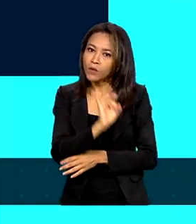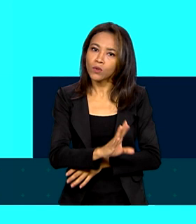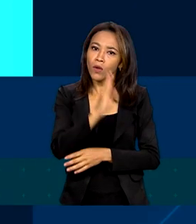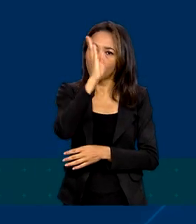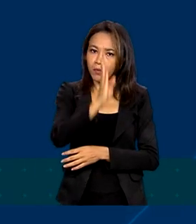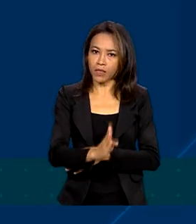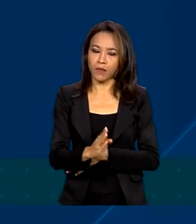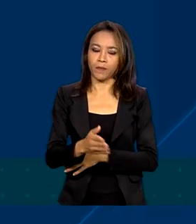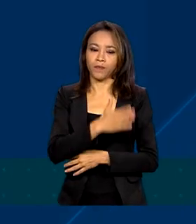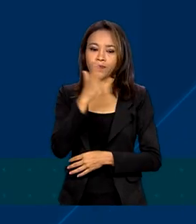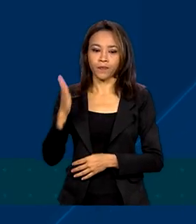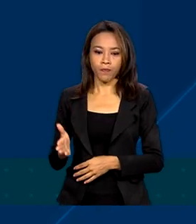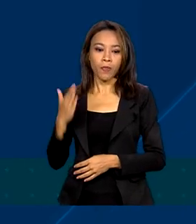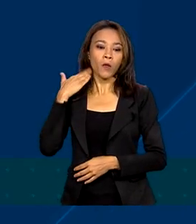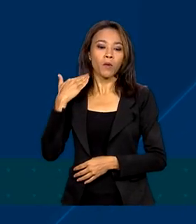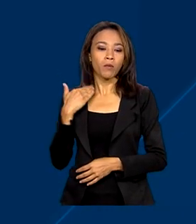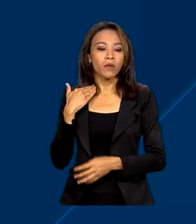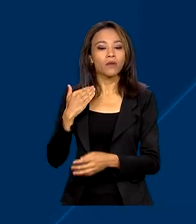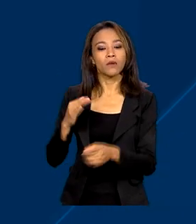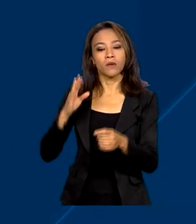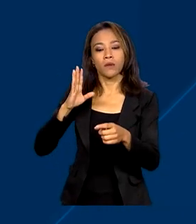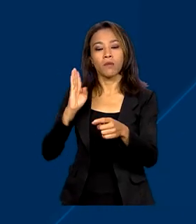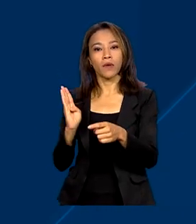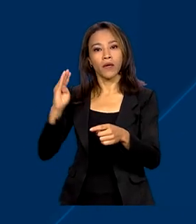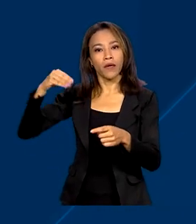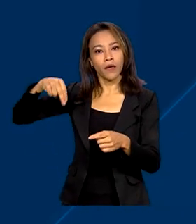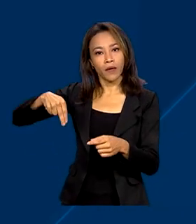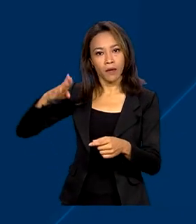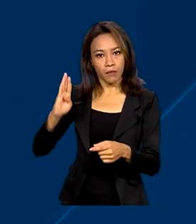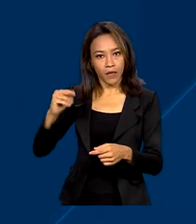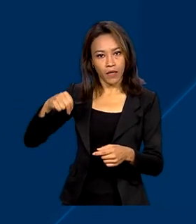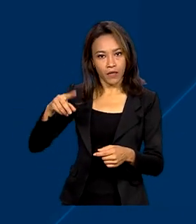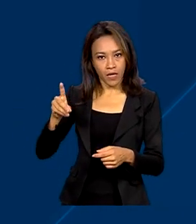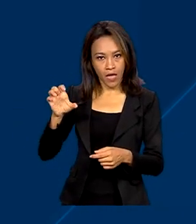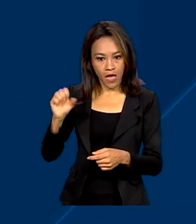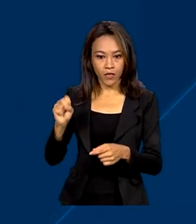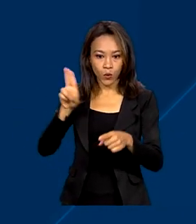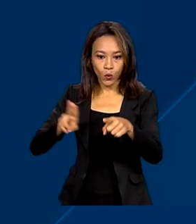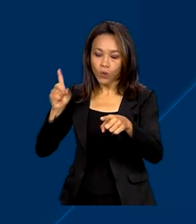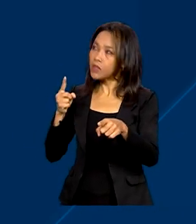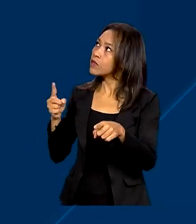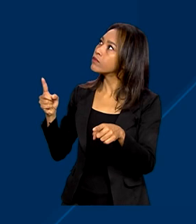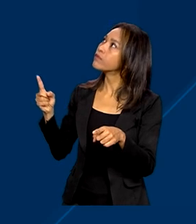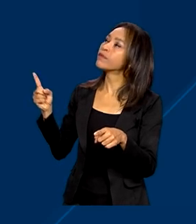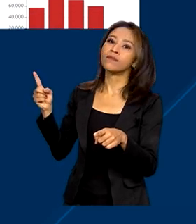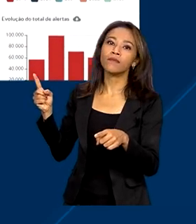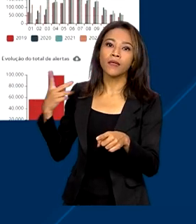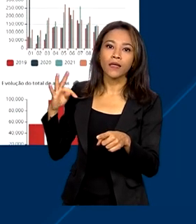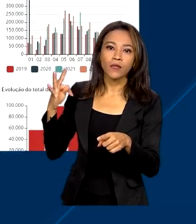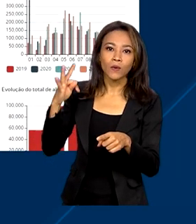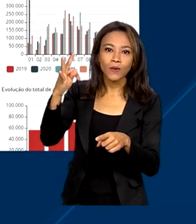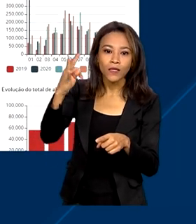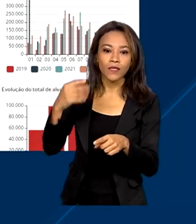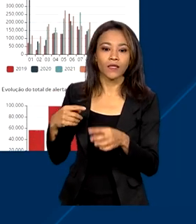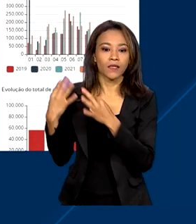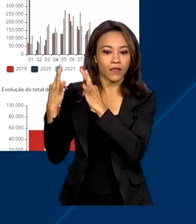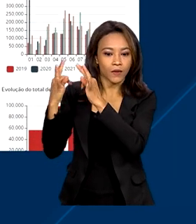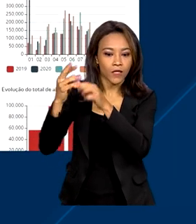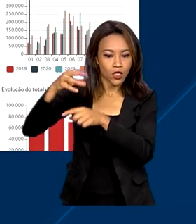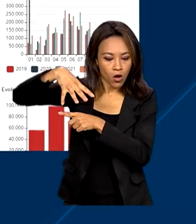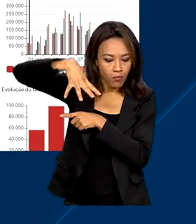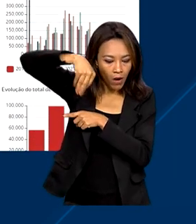O BNDES usa tecnologia criada pela rede MapBiomas, que monitora em tempo real o